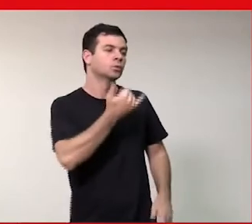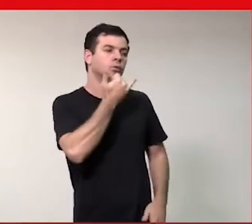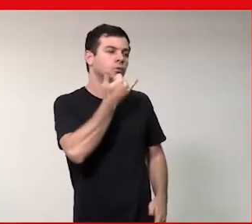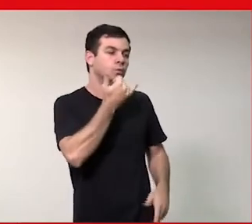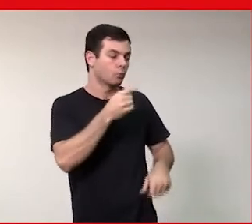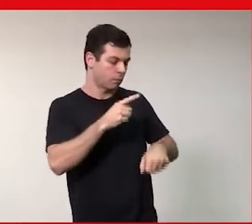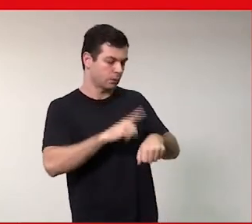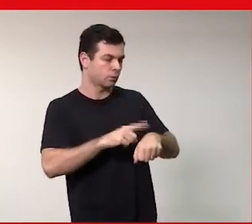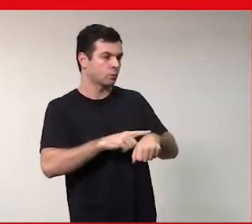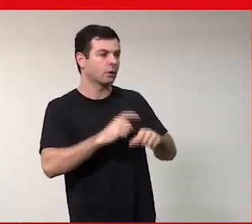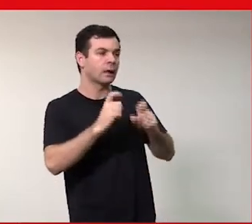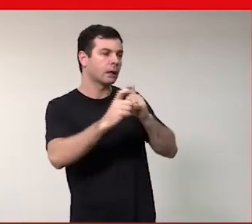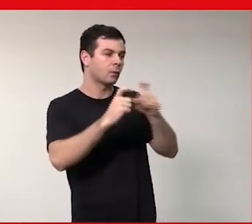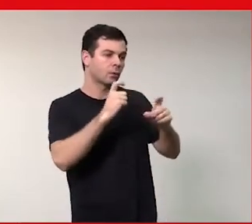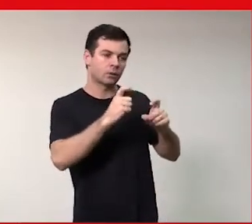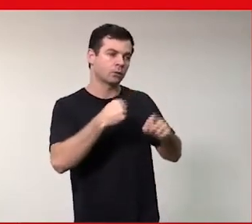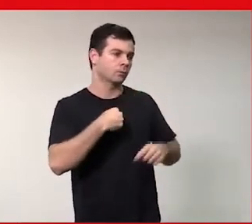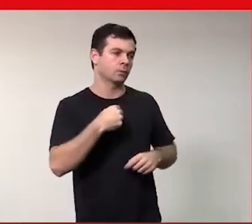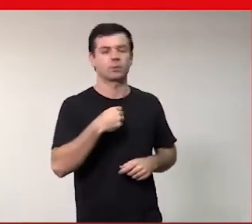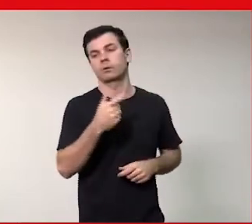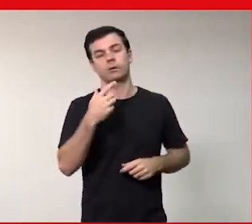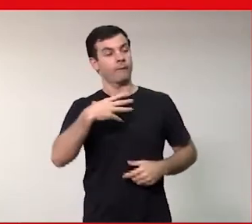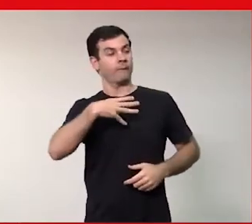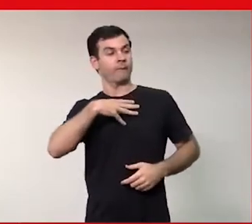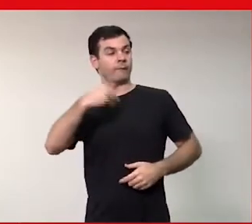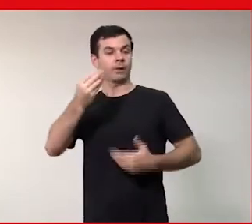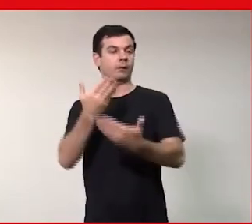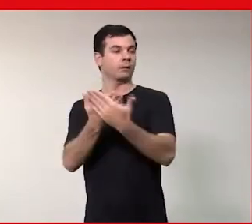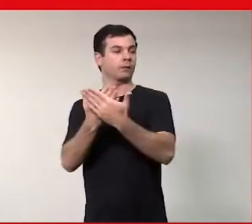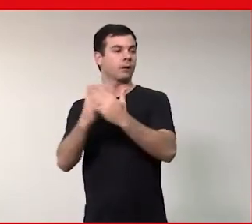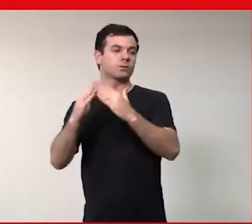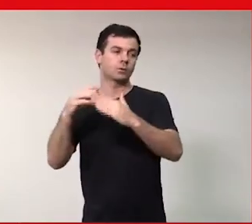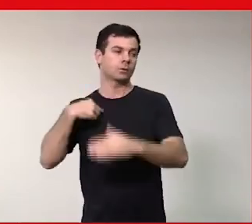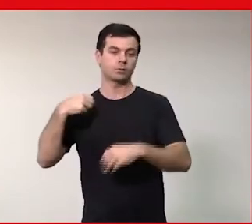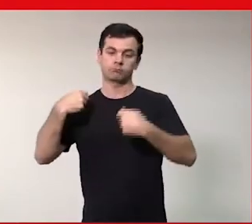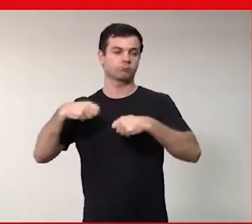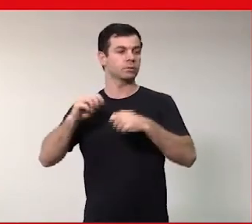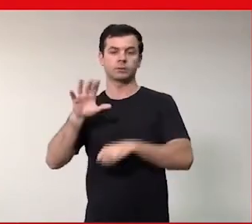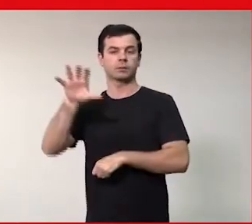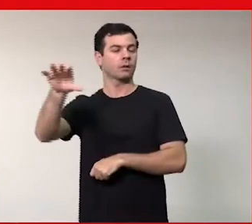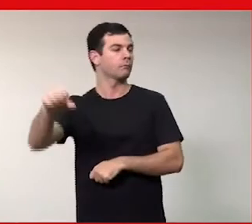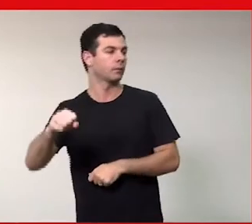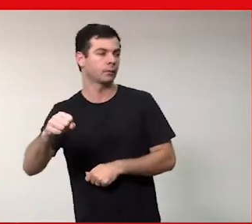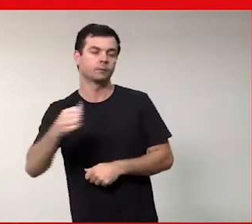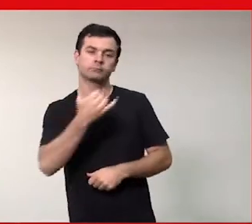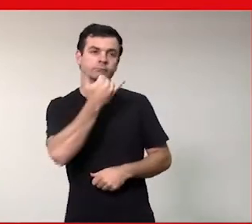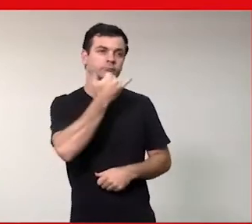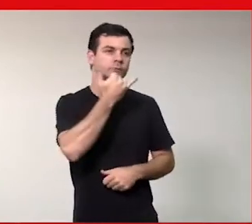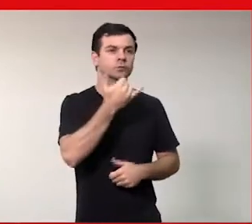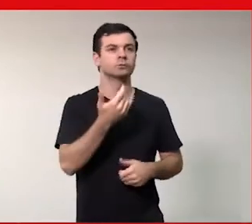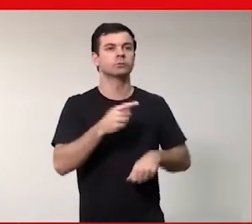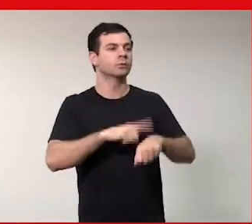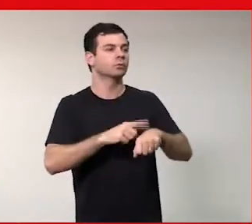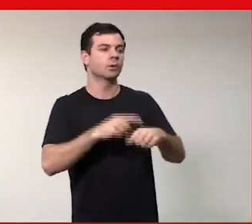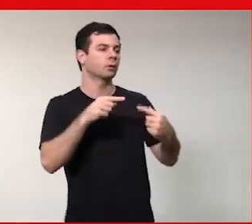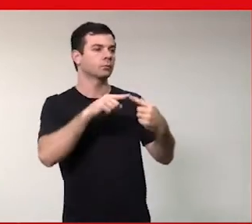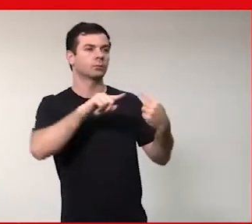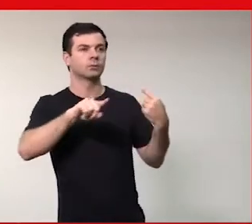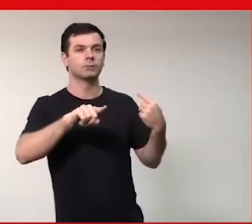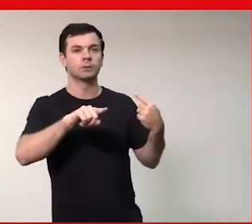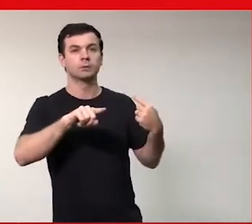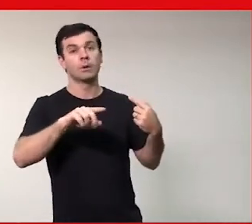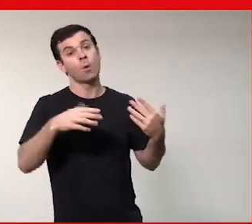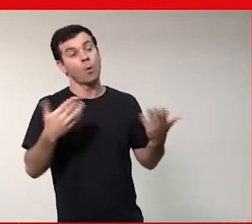marcada de cinco a seis, porque esse é o horário que eu vou buscar meus filhos na escola. Eu preciso que essas coisas não aconteçam durante essa faixa